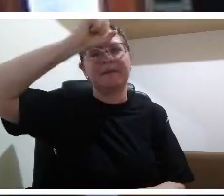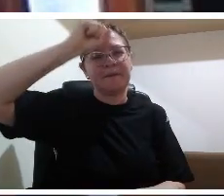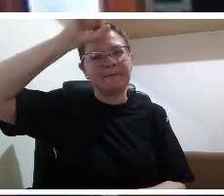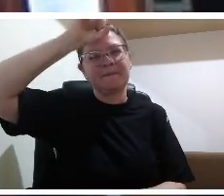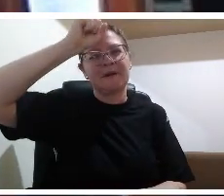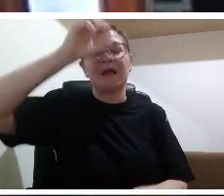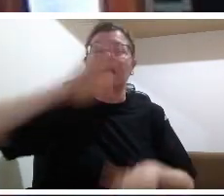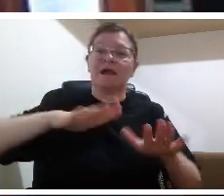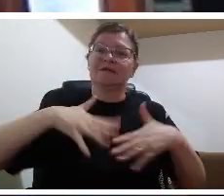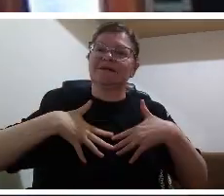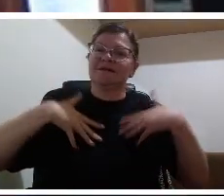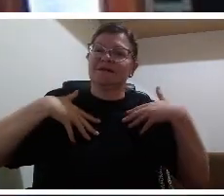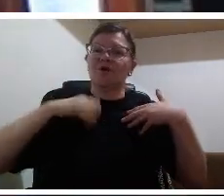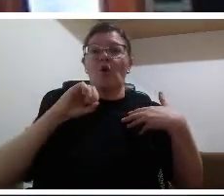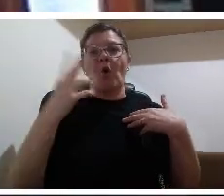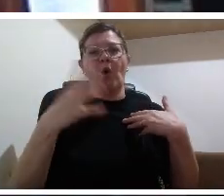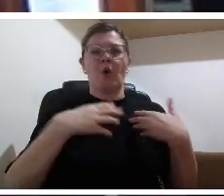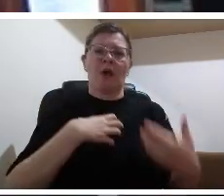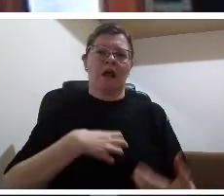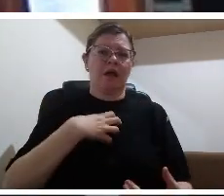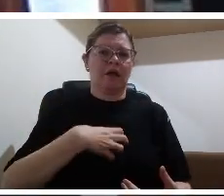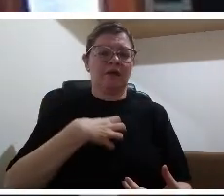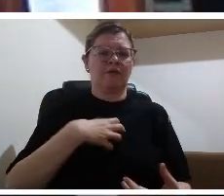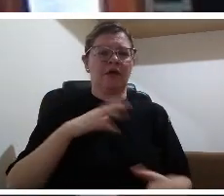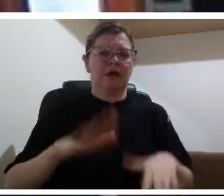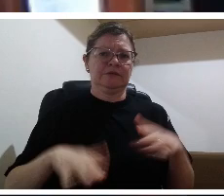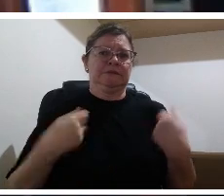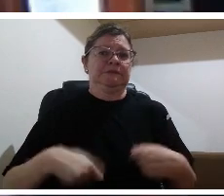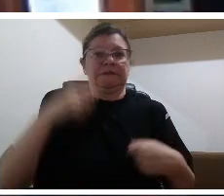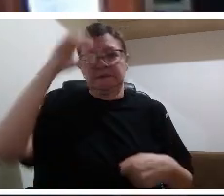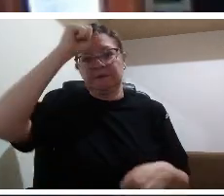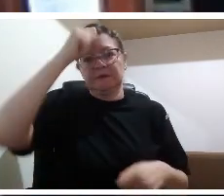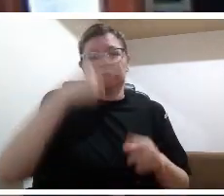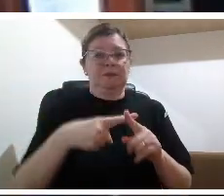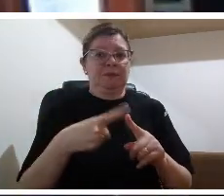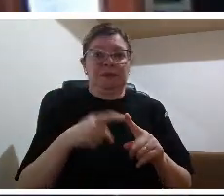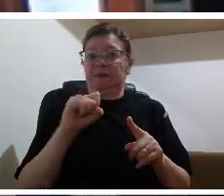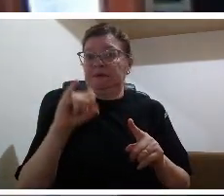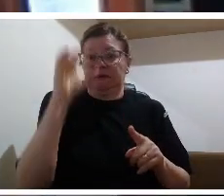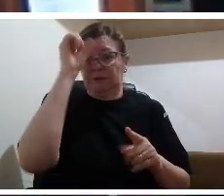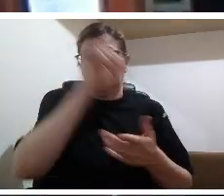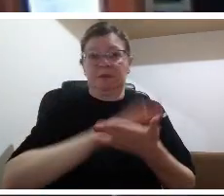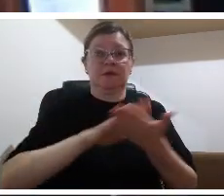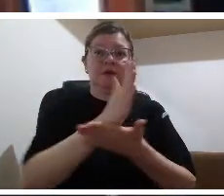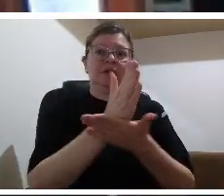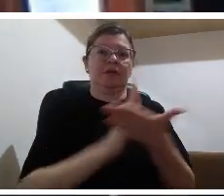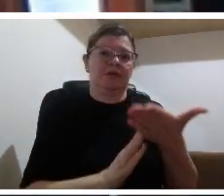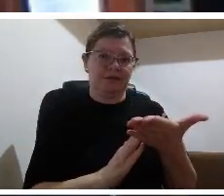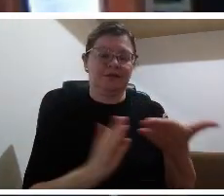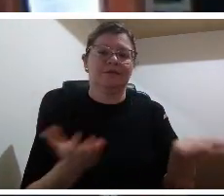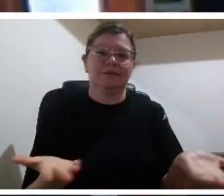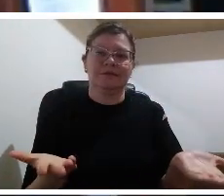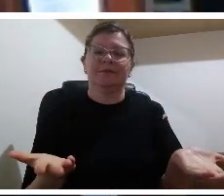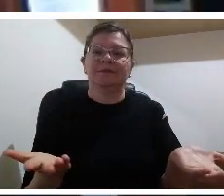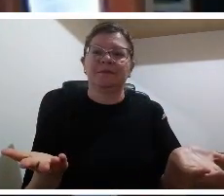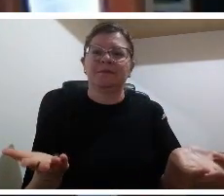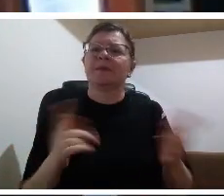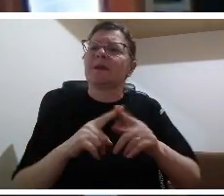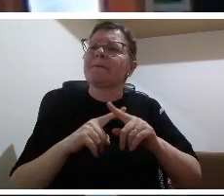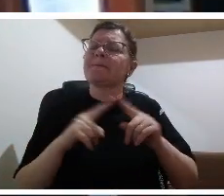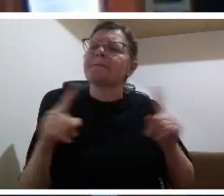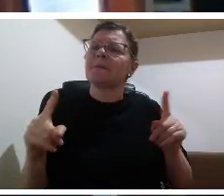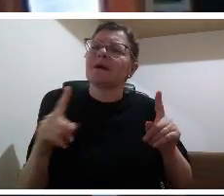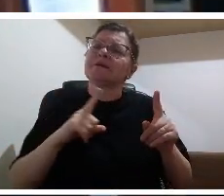aluno ele é intermediado pelo professor que veste que gosta que trabalha que faz o seu conteúdo